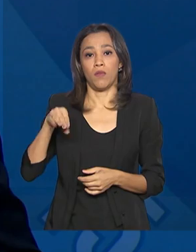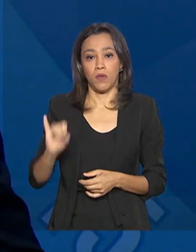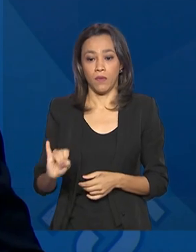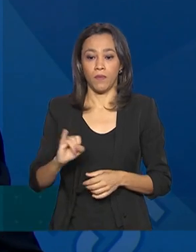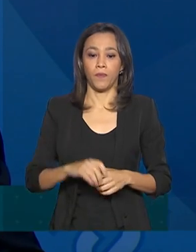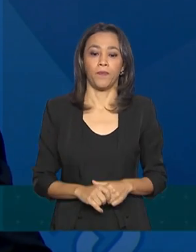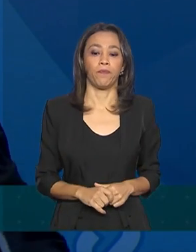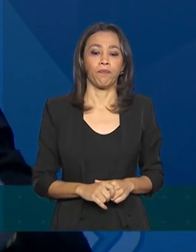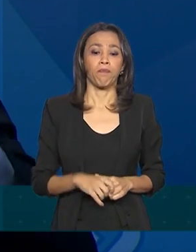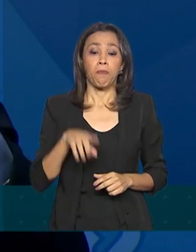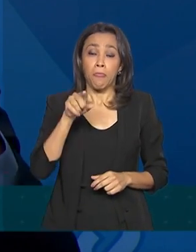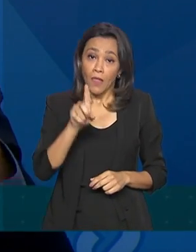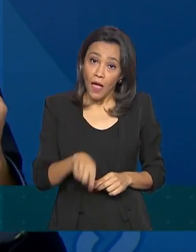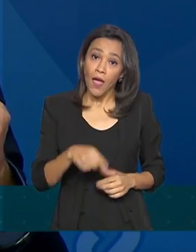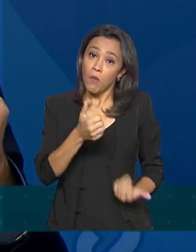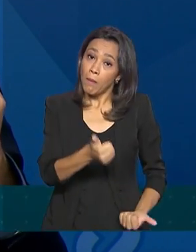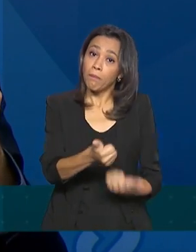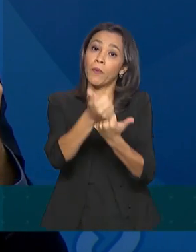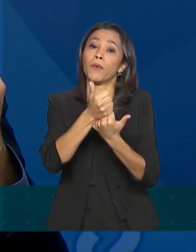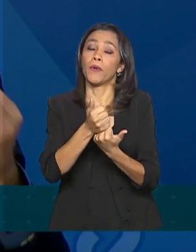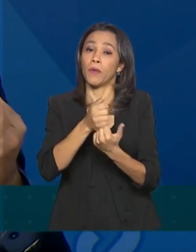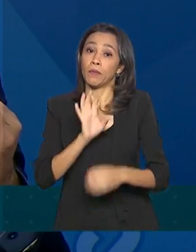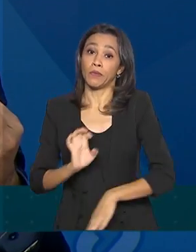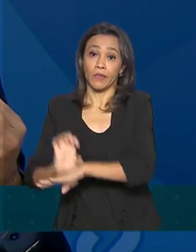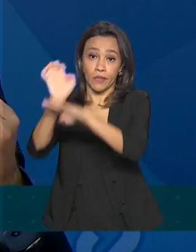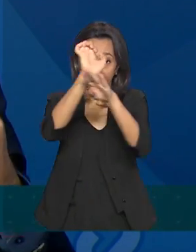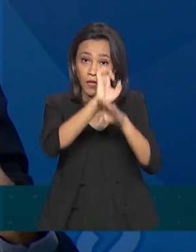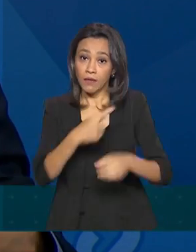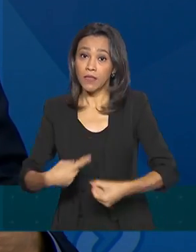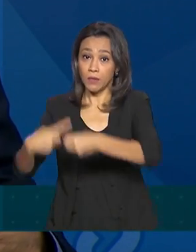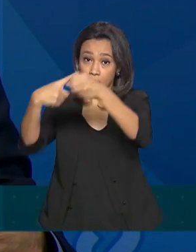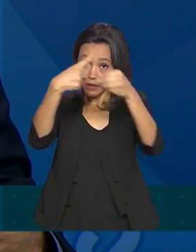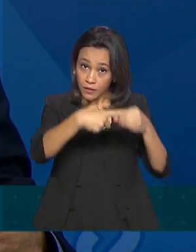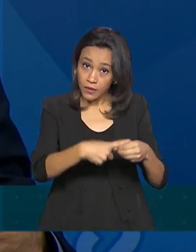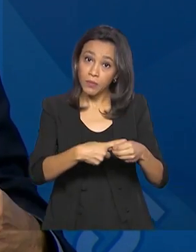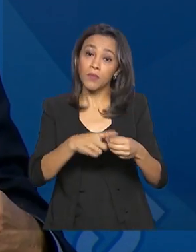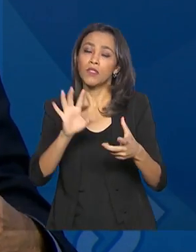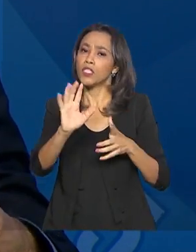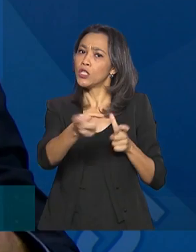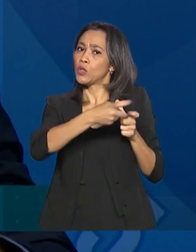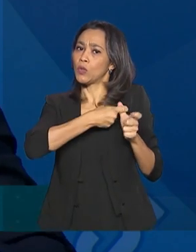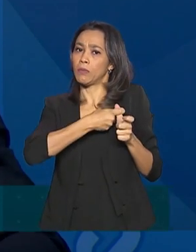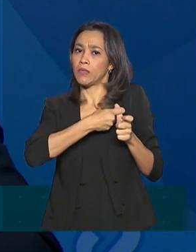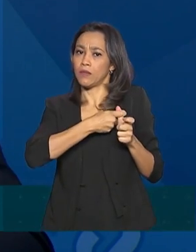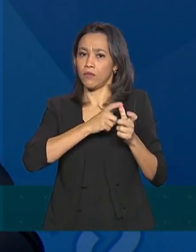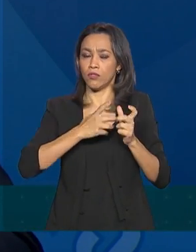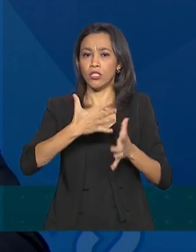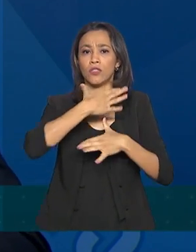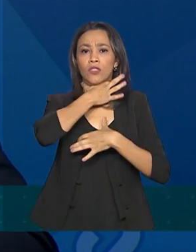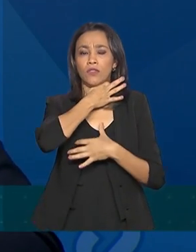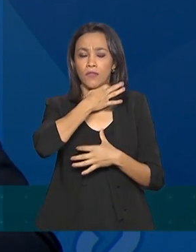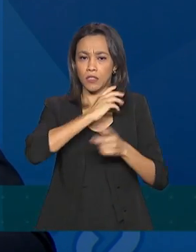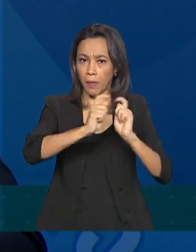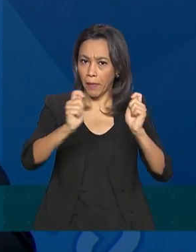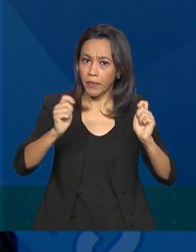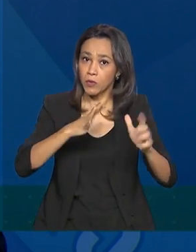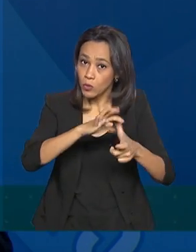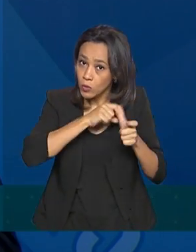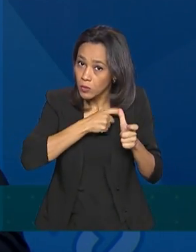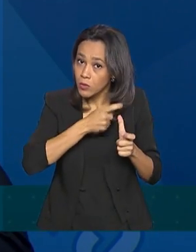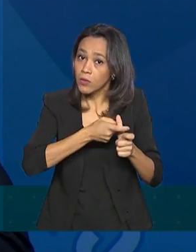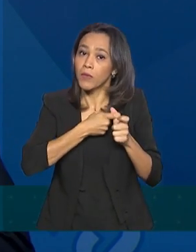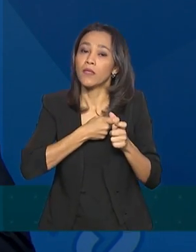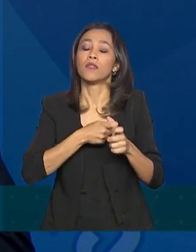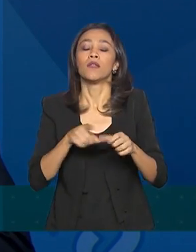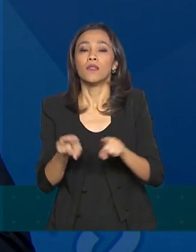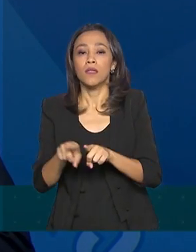duplo para os estados e municípios, tanto do ponto de vista da transferência e da suspensão de dívidas, como também uma possibilidade